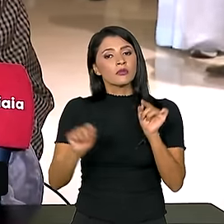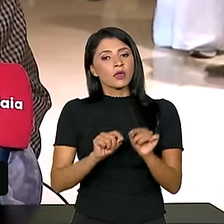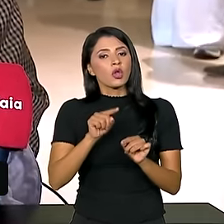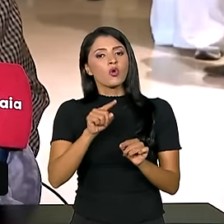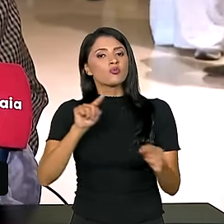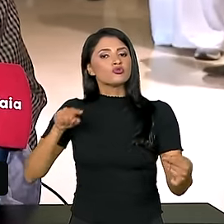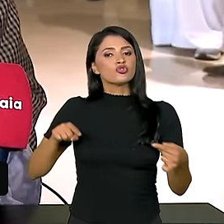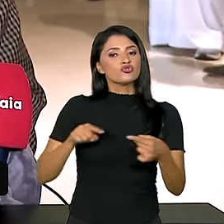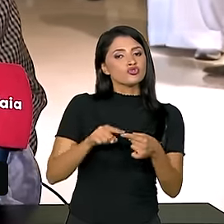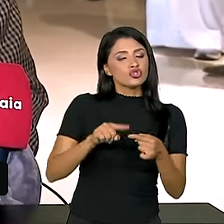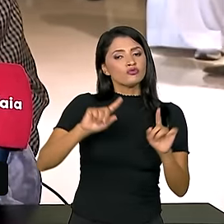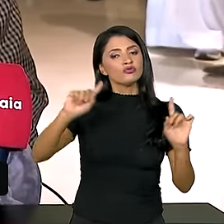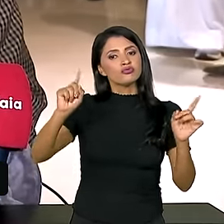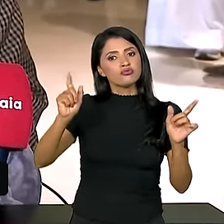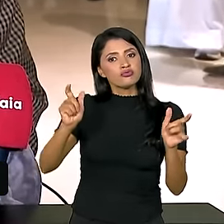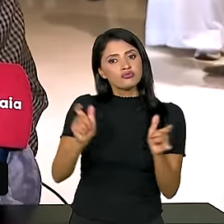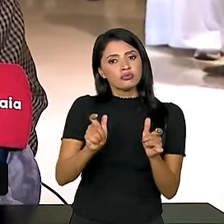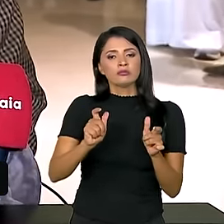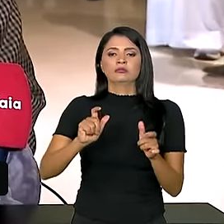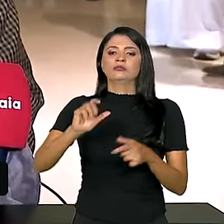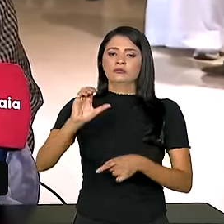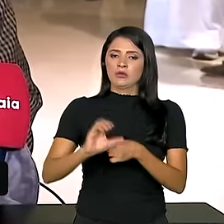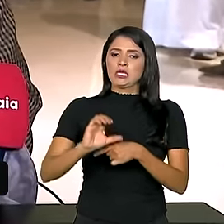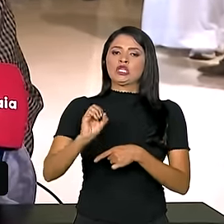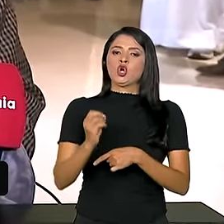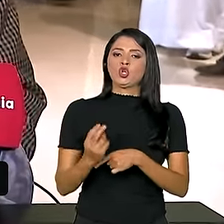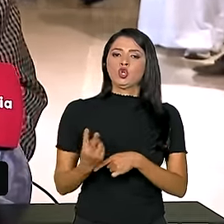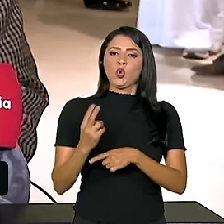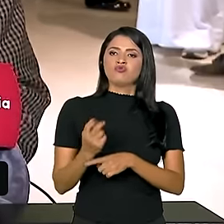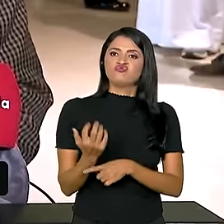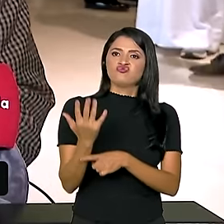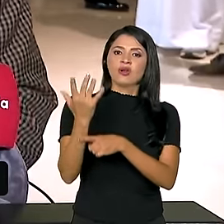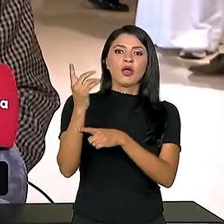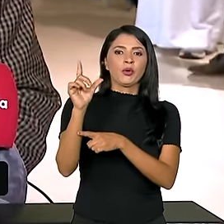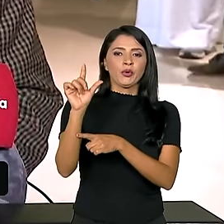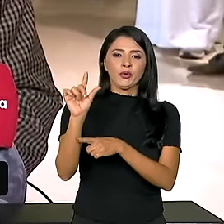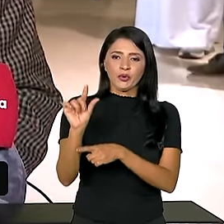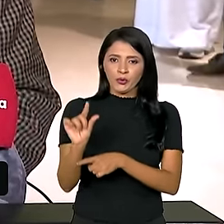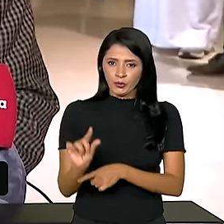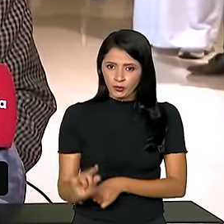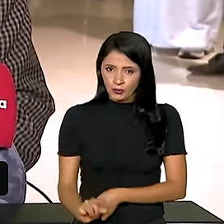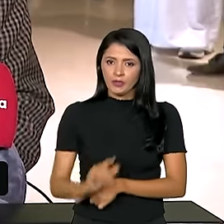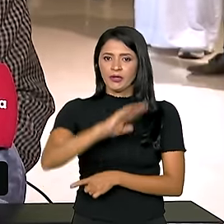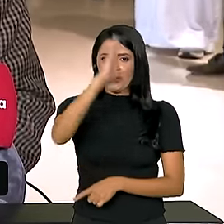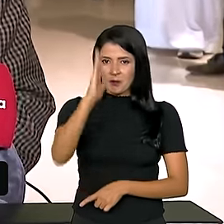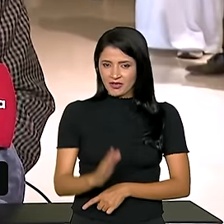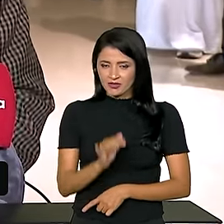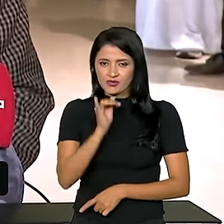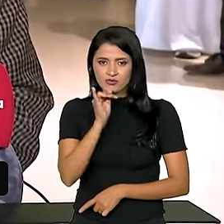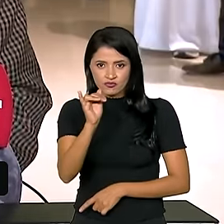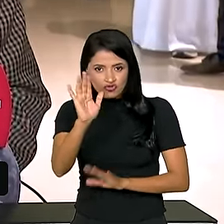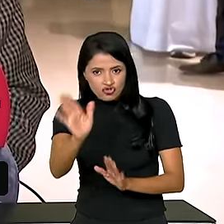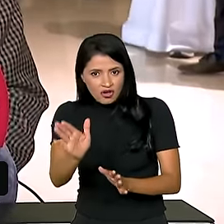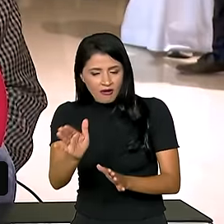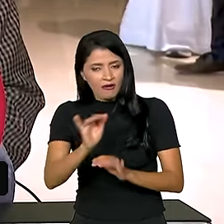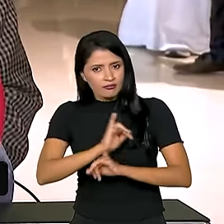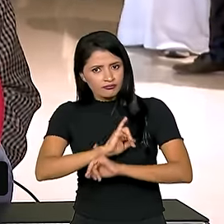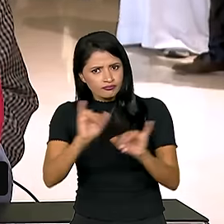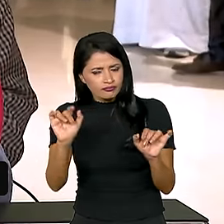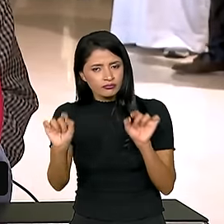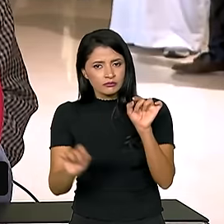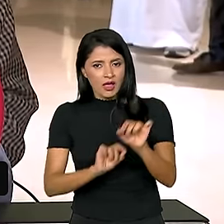reduzir a emissão de gases de efeito estufa. O Brasil já anunciou, o presidente já anunciou a